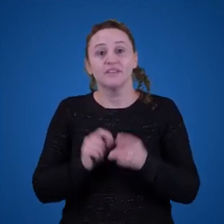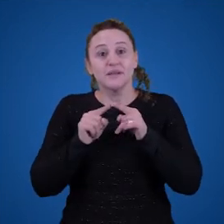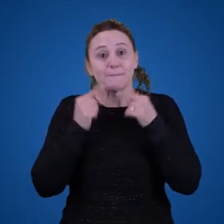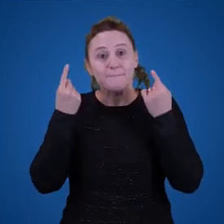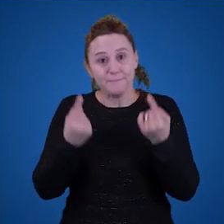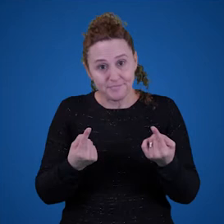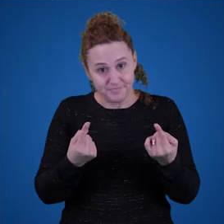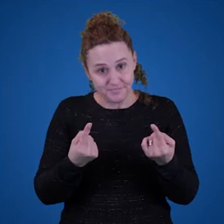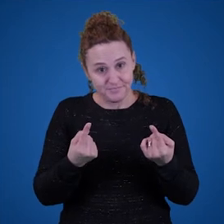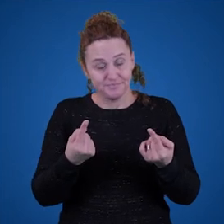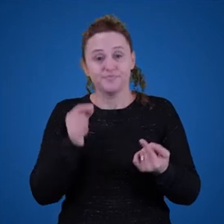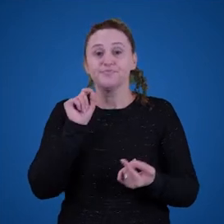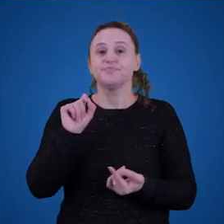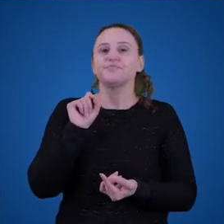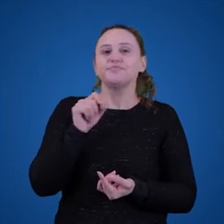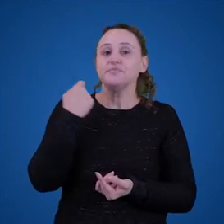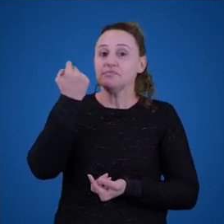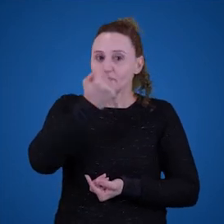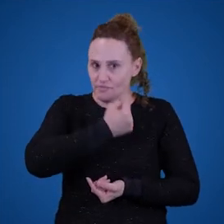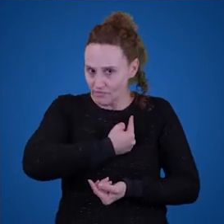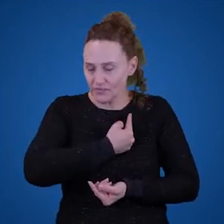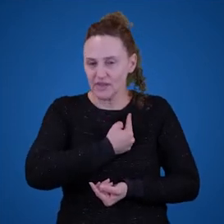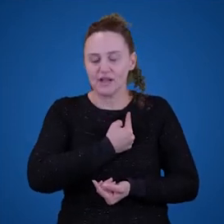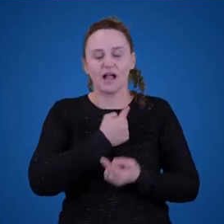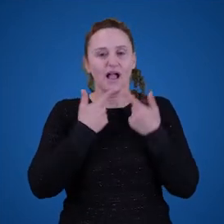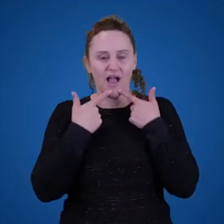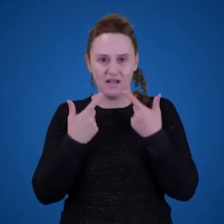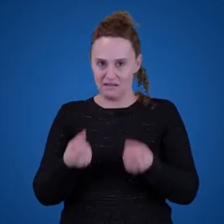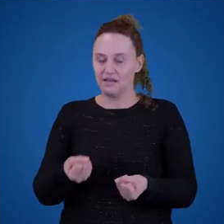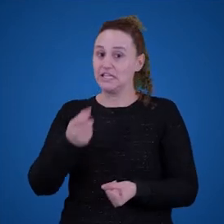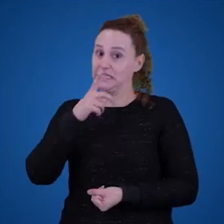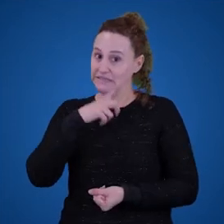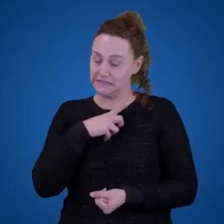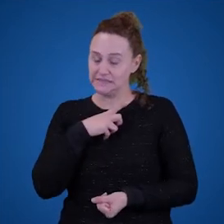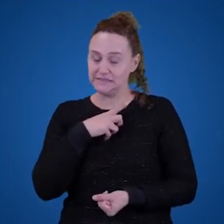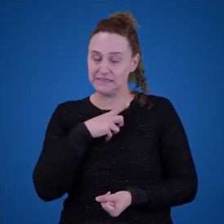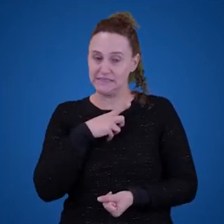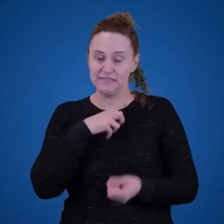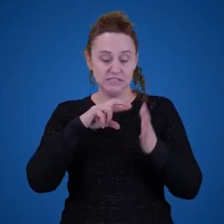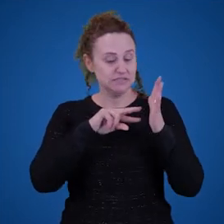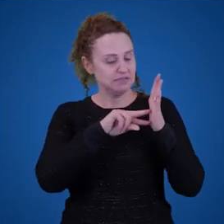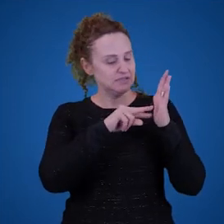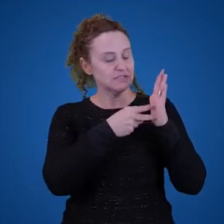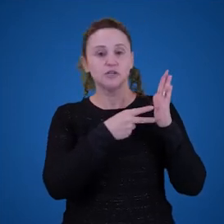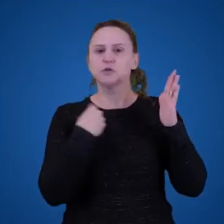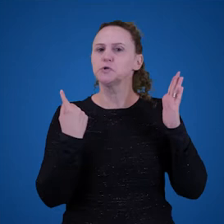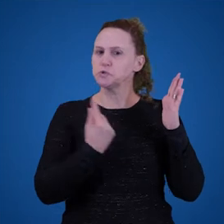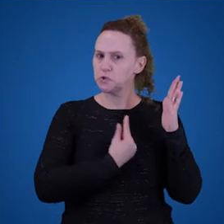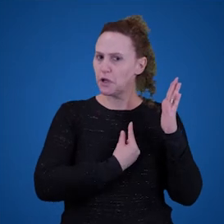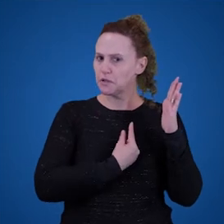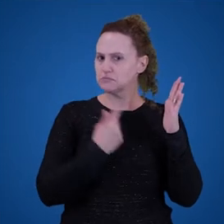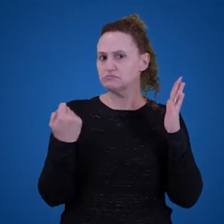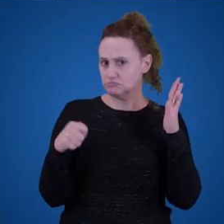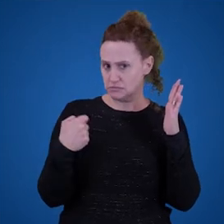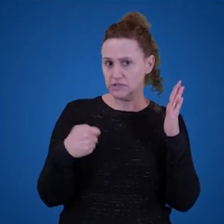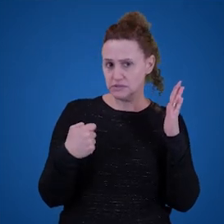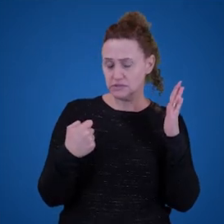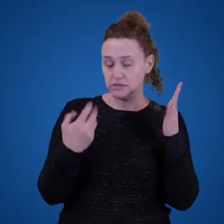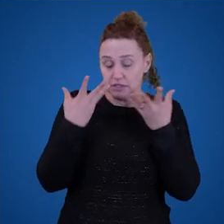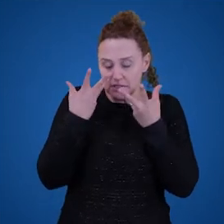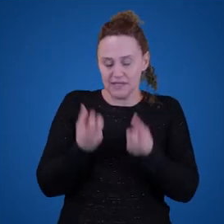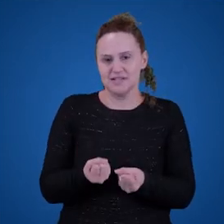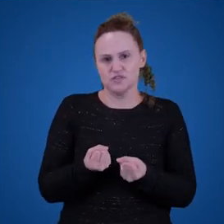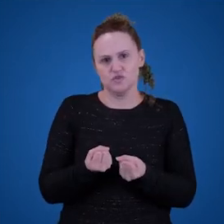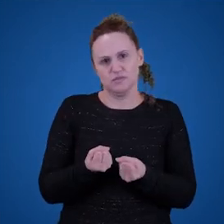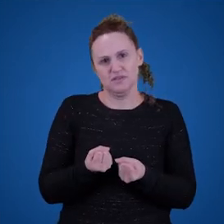supor, né, que pelo menos parte da linguagem tem significado, né, o que que a gente precisa assumir,